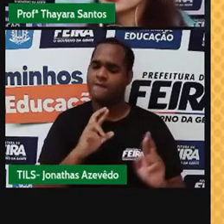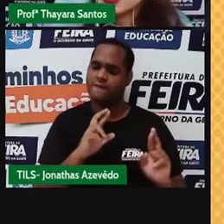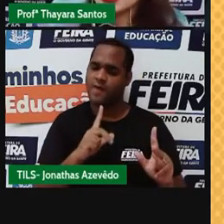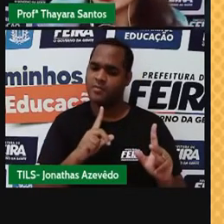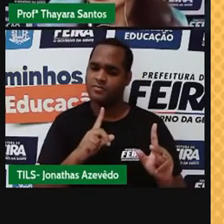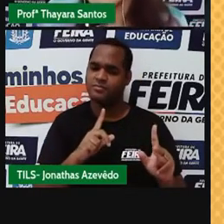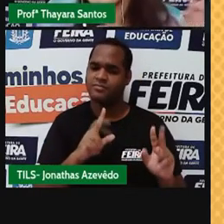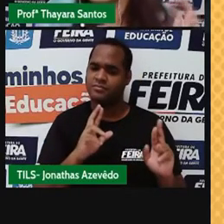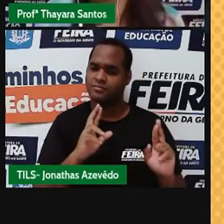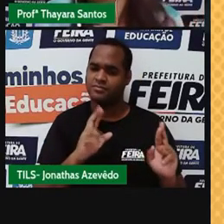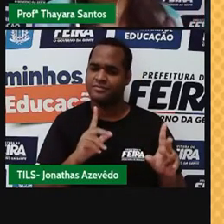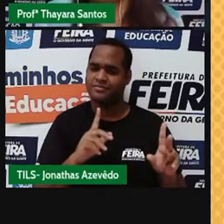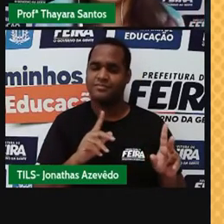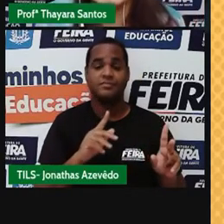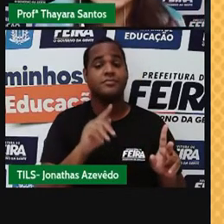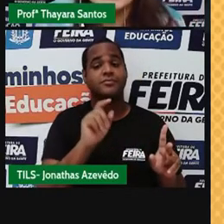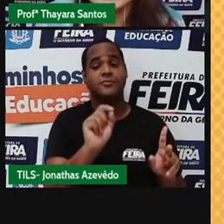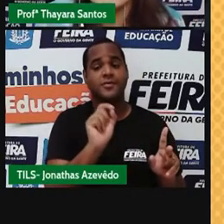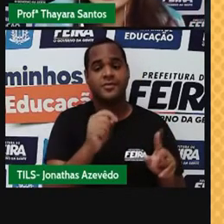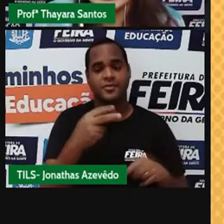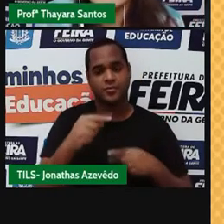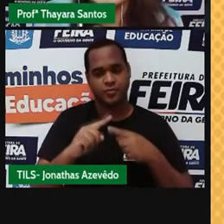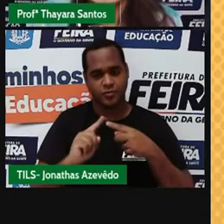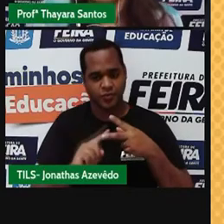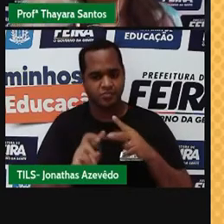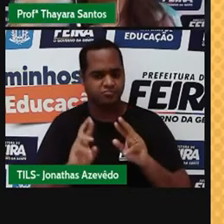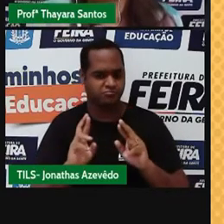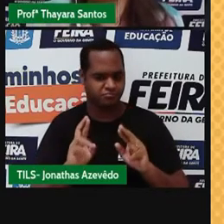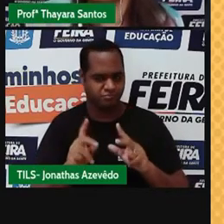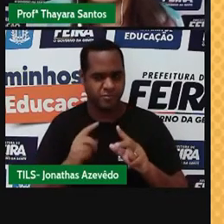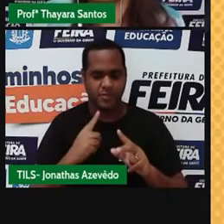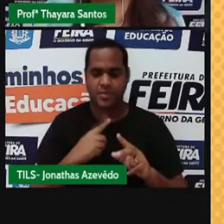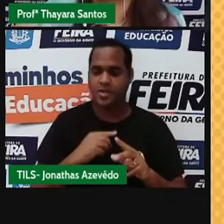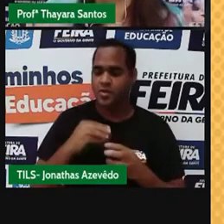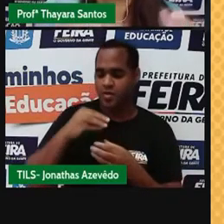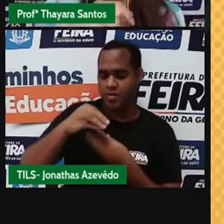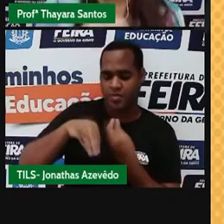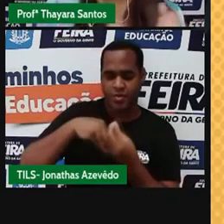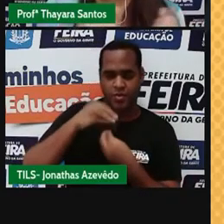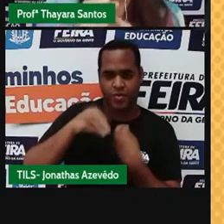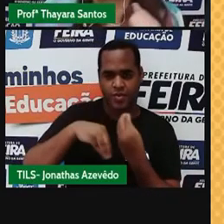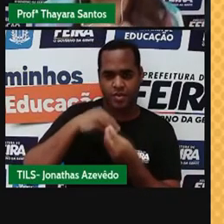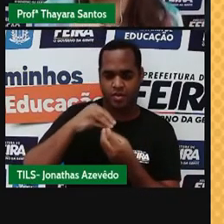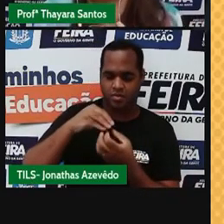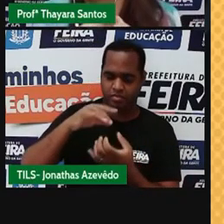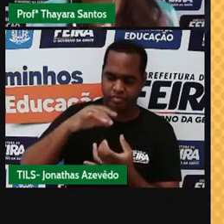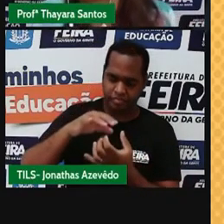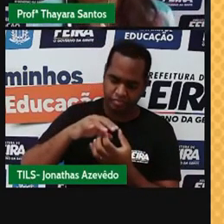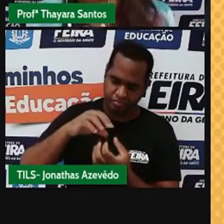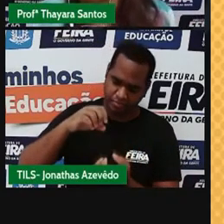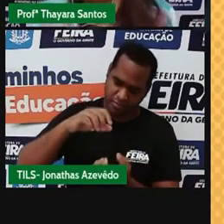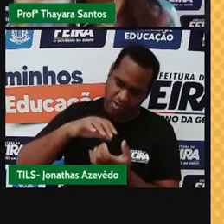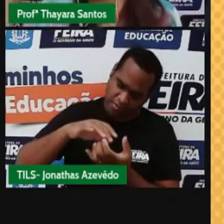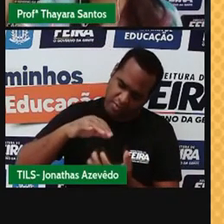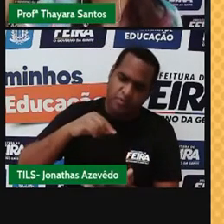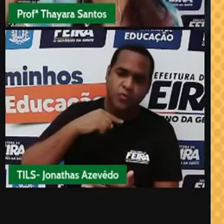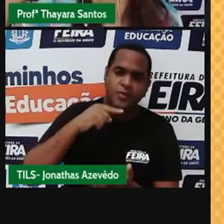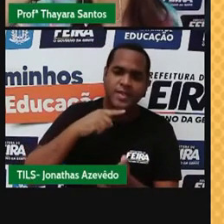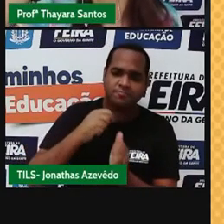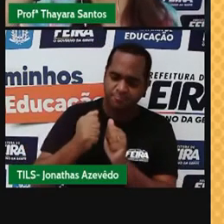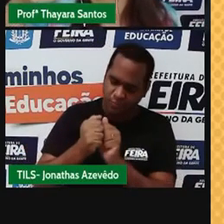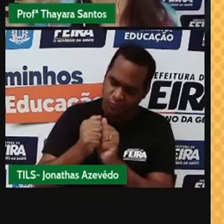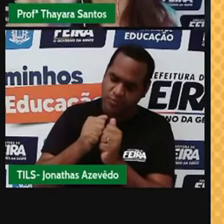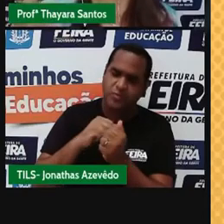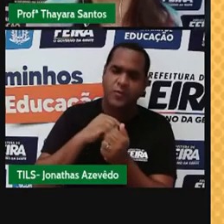homogêneas. Eu pego duas substâncias diferentes, misturo elas, só que elas não conseguem ficar juntinhas. Eu consigo